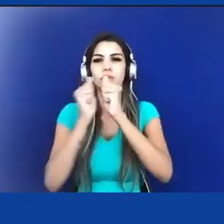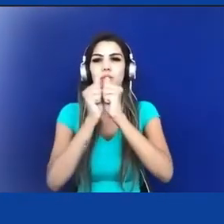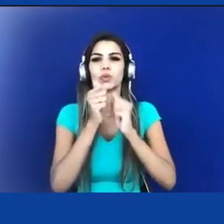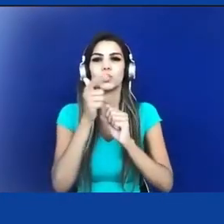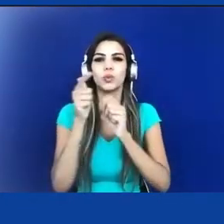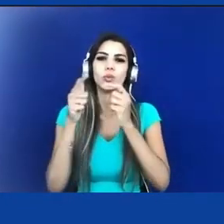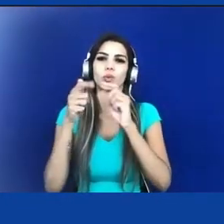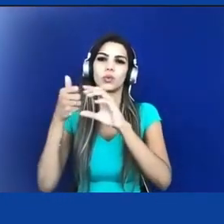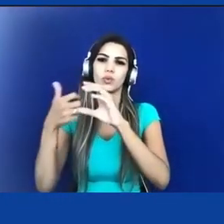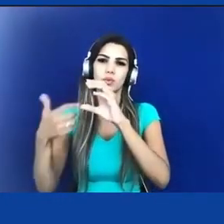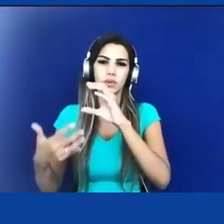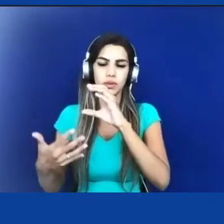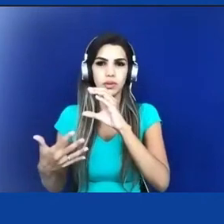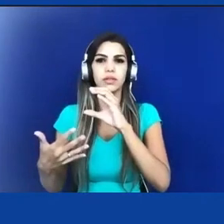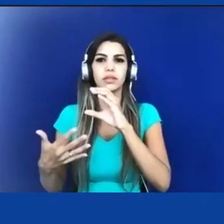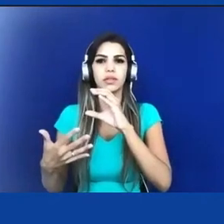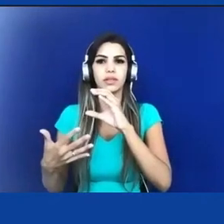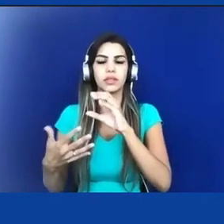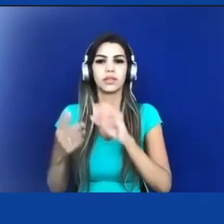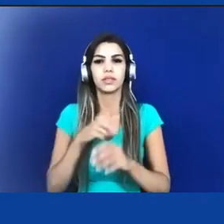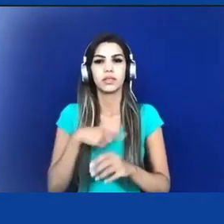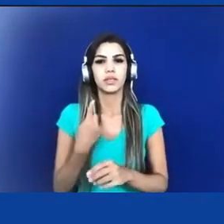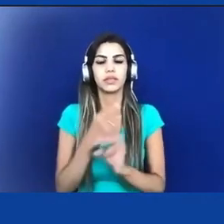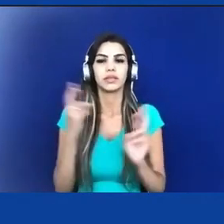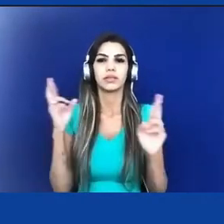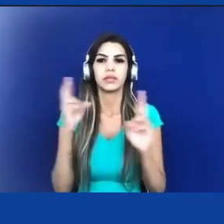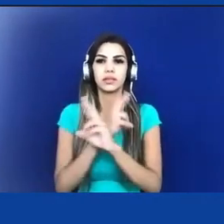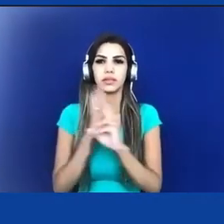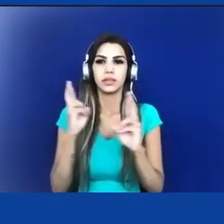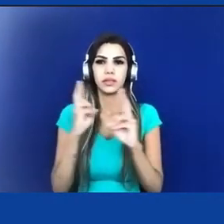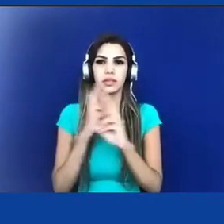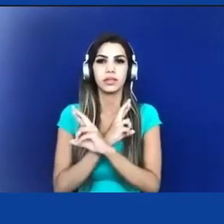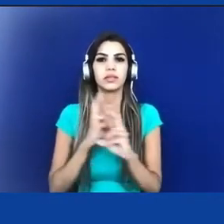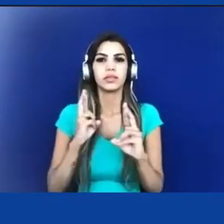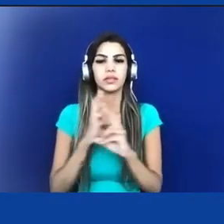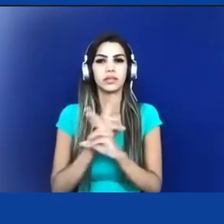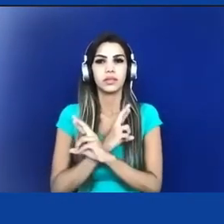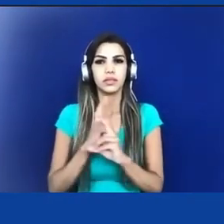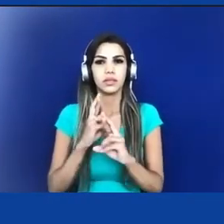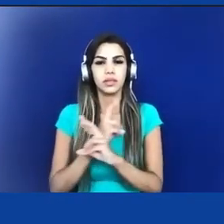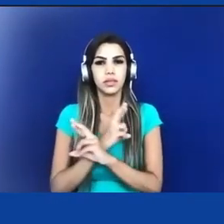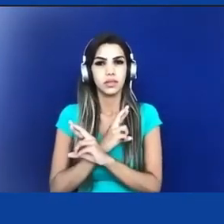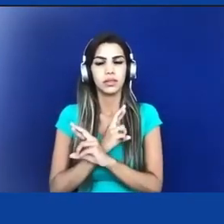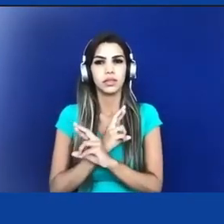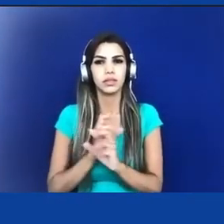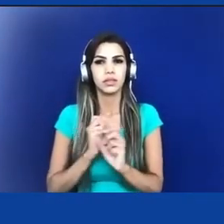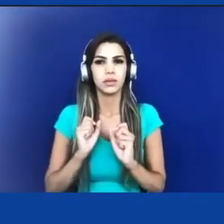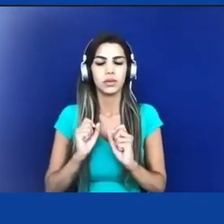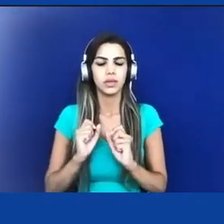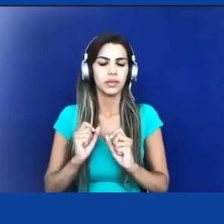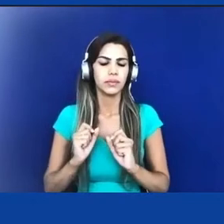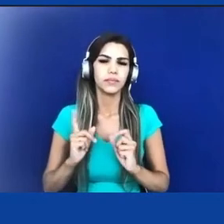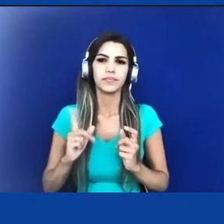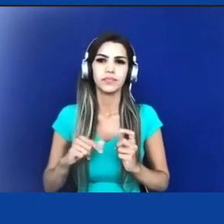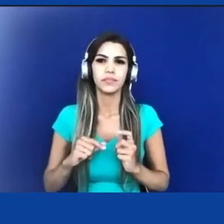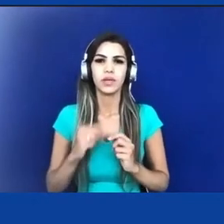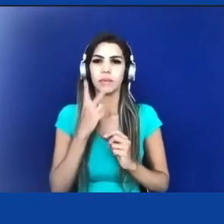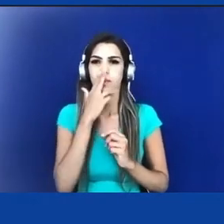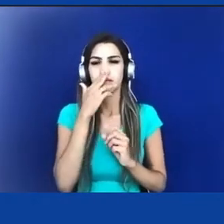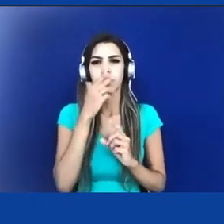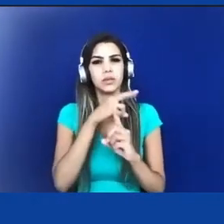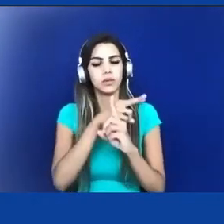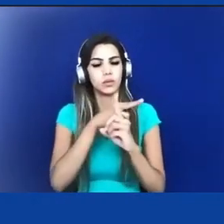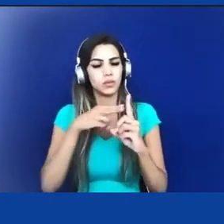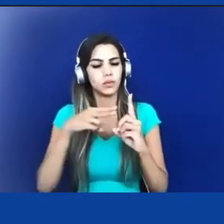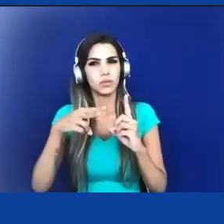nós associamos a um tradicionalismo da nossa sociedade. Uma visão de família